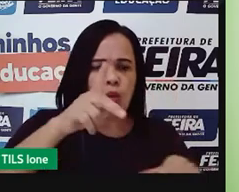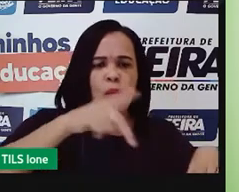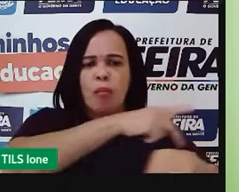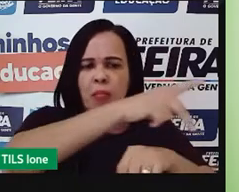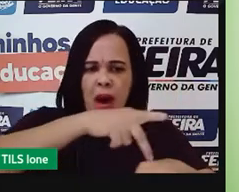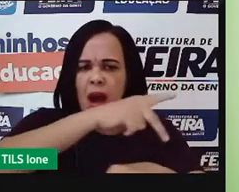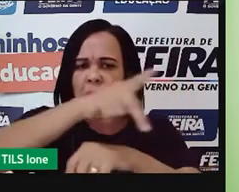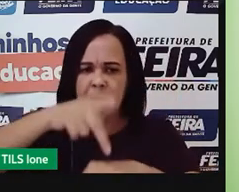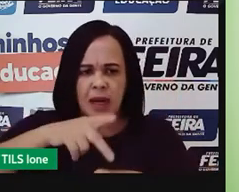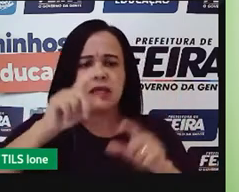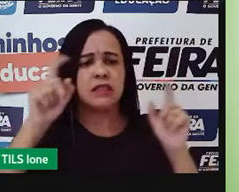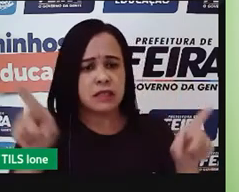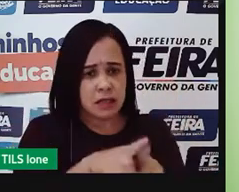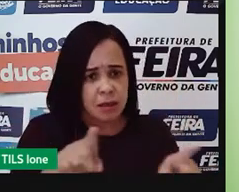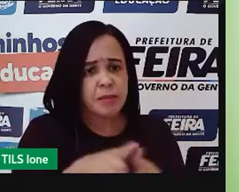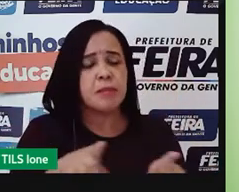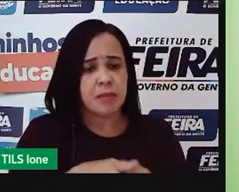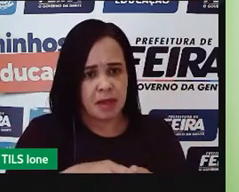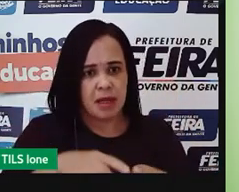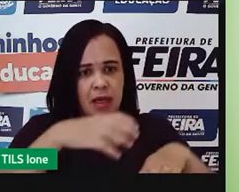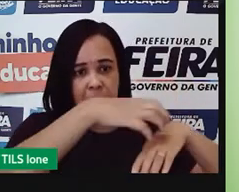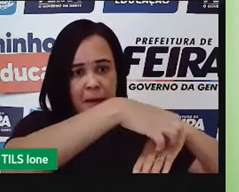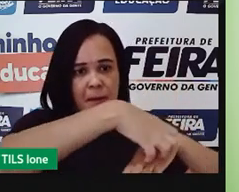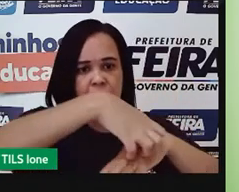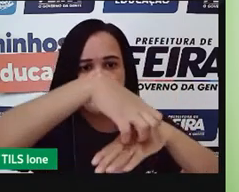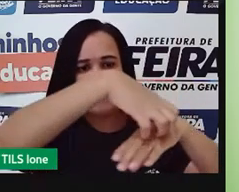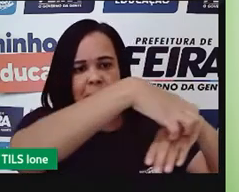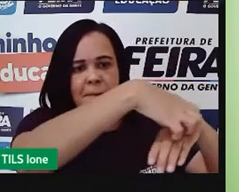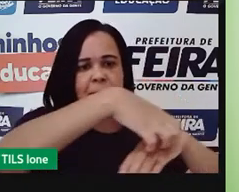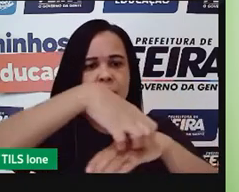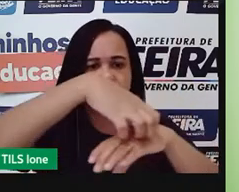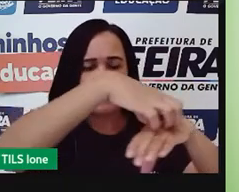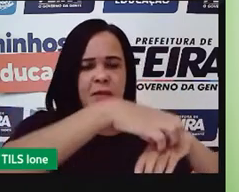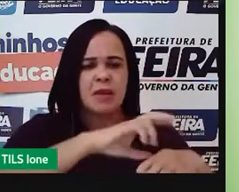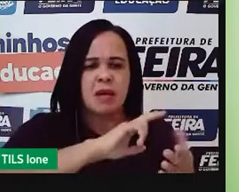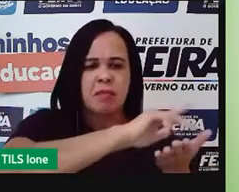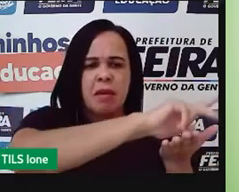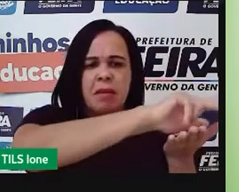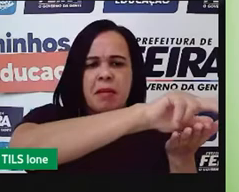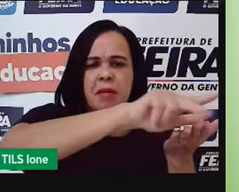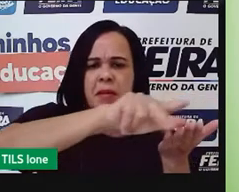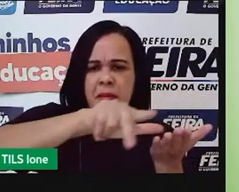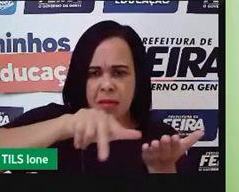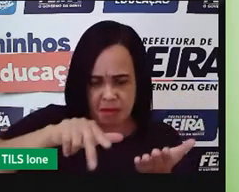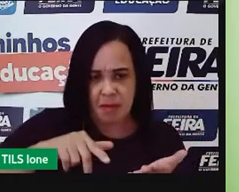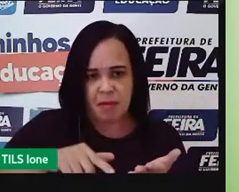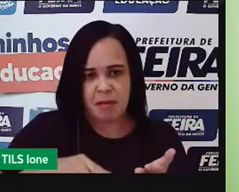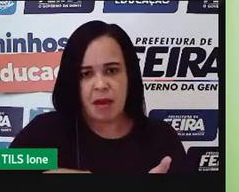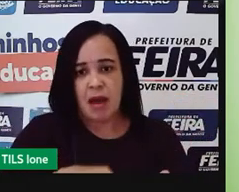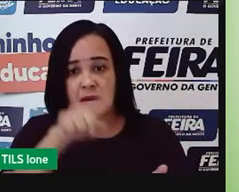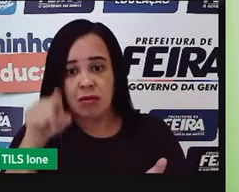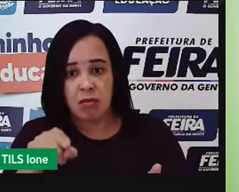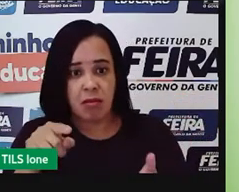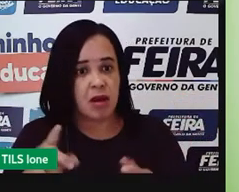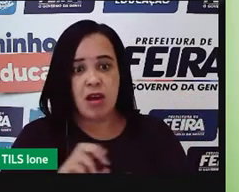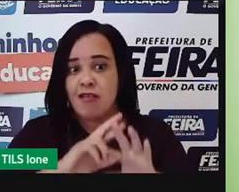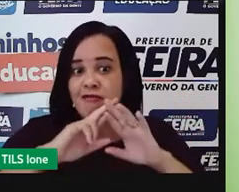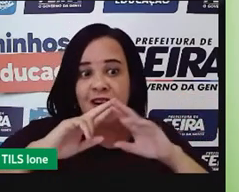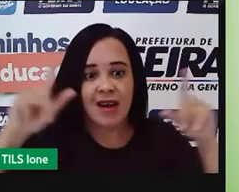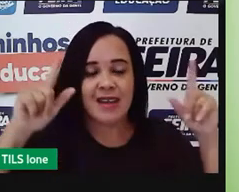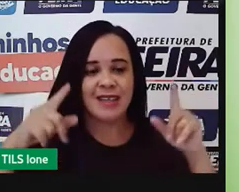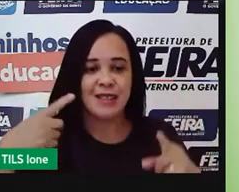investe aqui, enquanto a gente tem poucas máquinas, alguns tratores, né. Aqui não, já tem coletadeira, cercadeira,